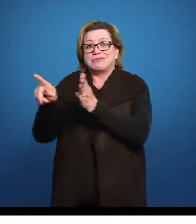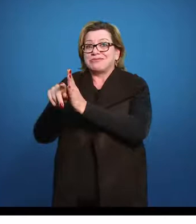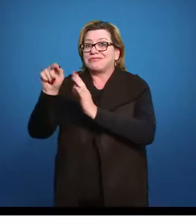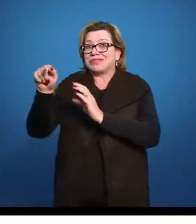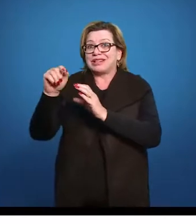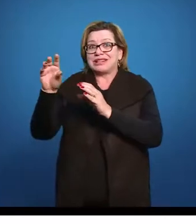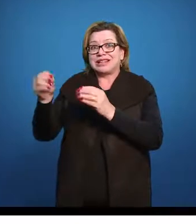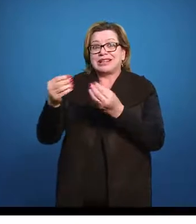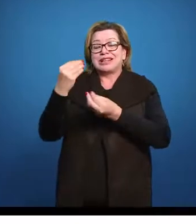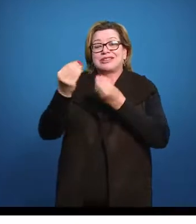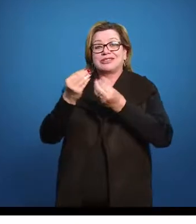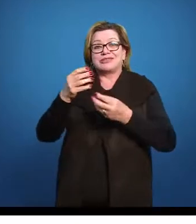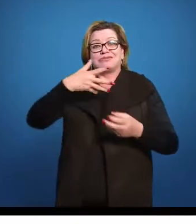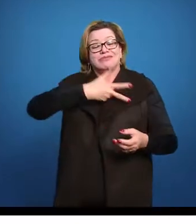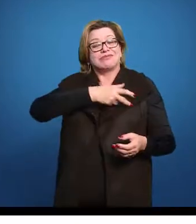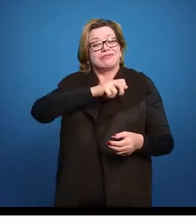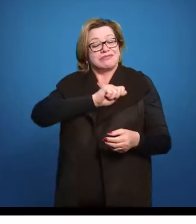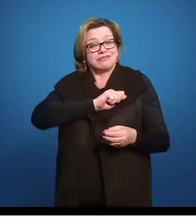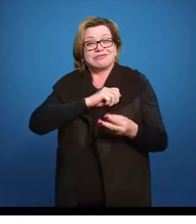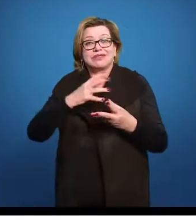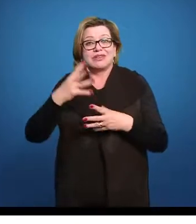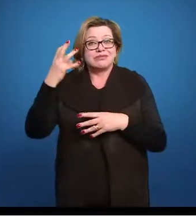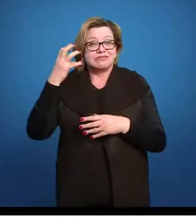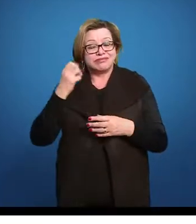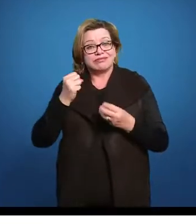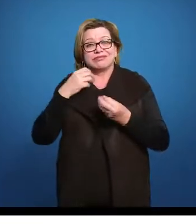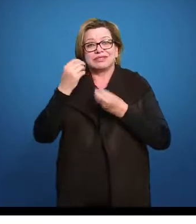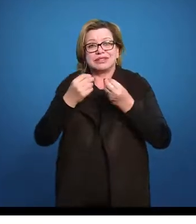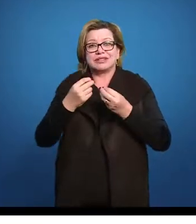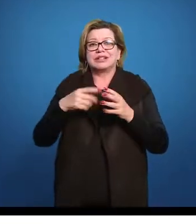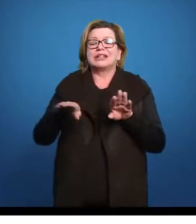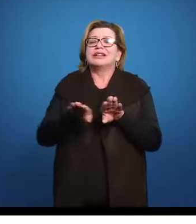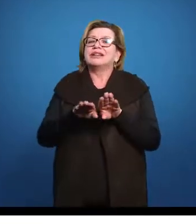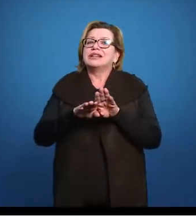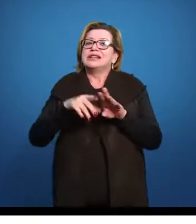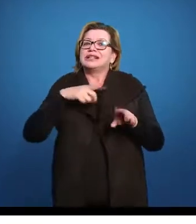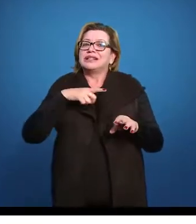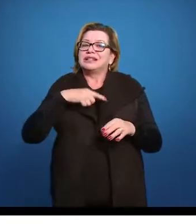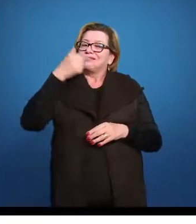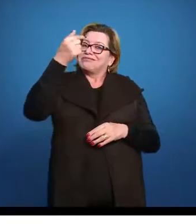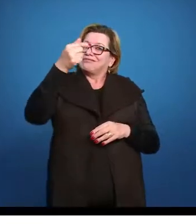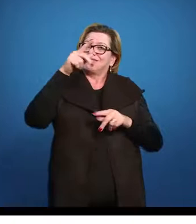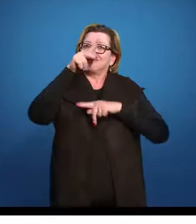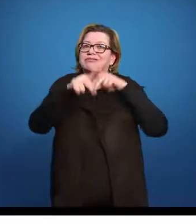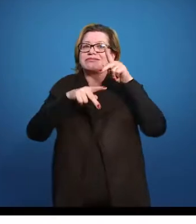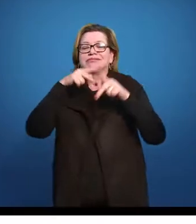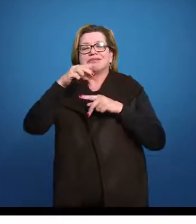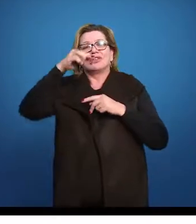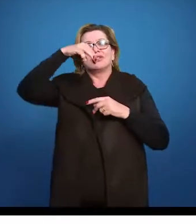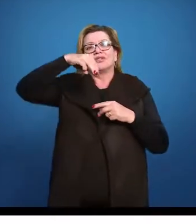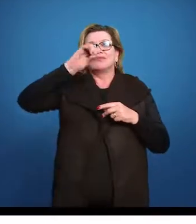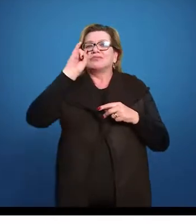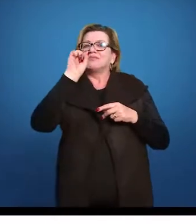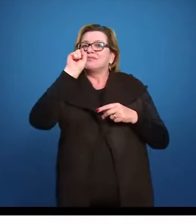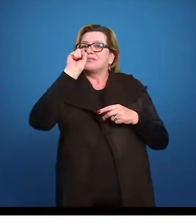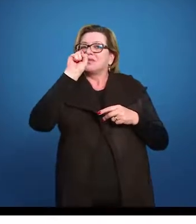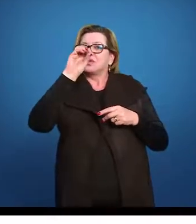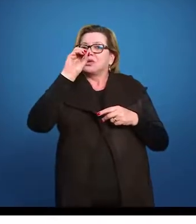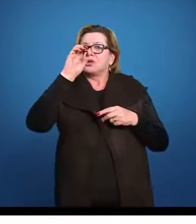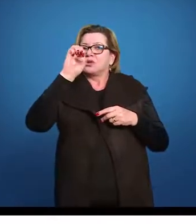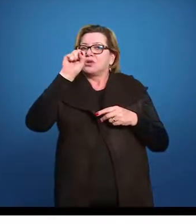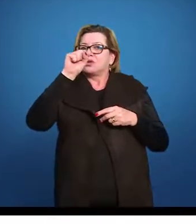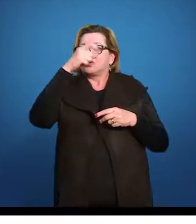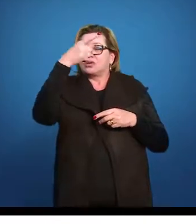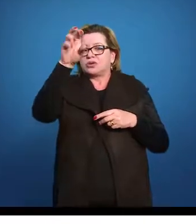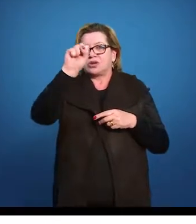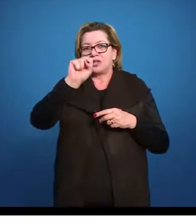espanhóis, ao passo que os nossos sete povos das missões, que eram colônias em